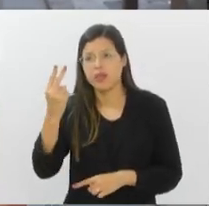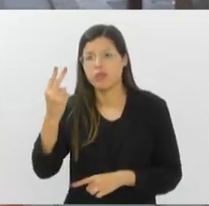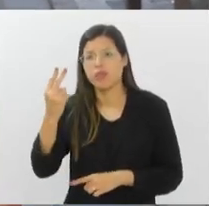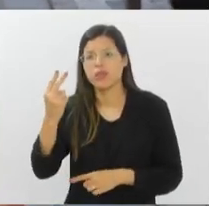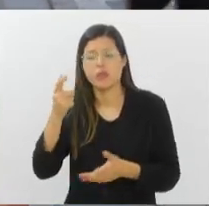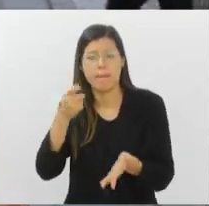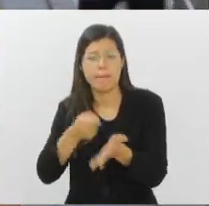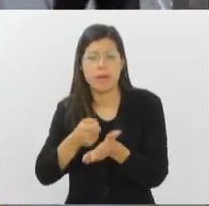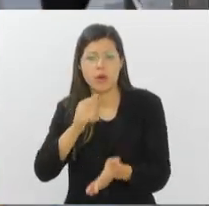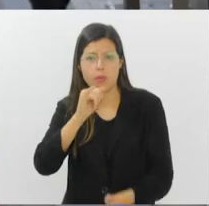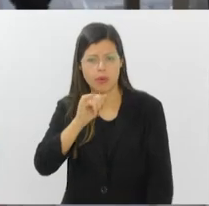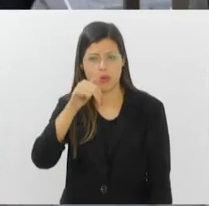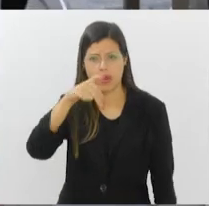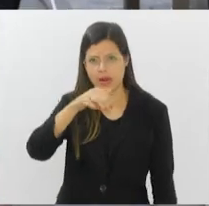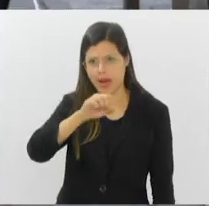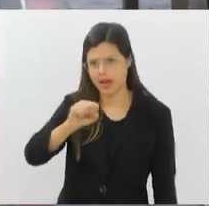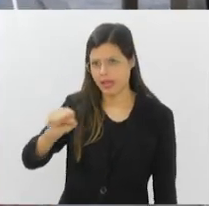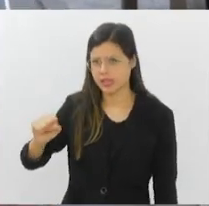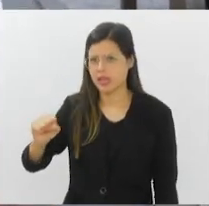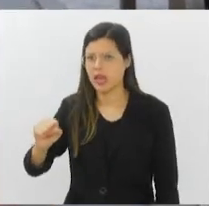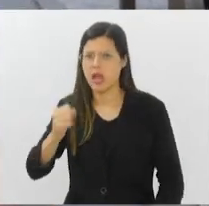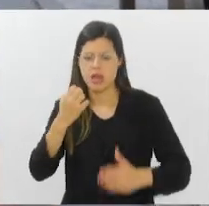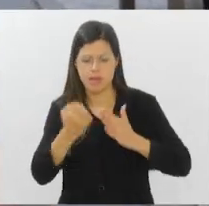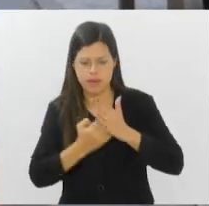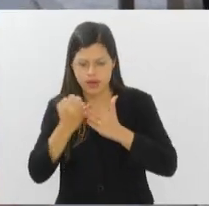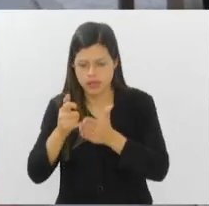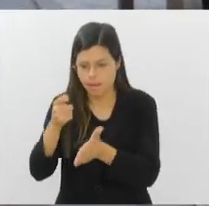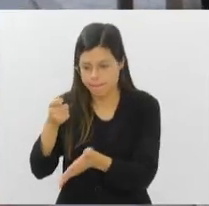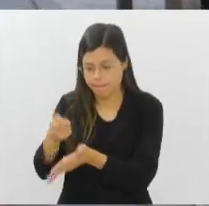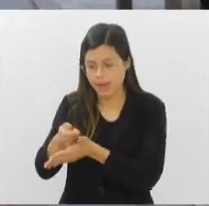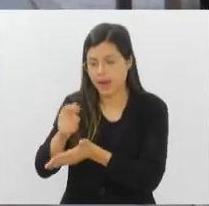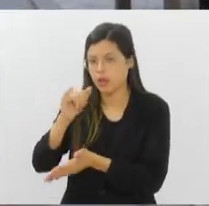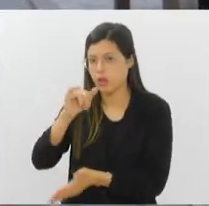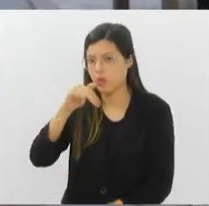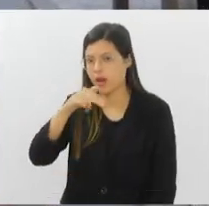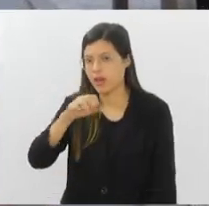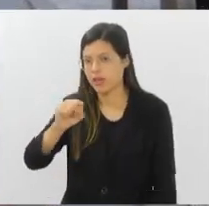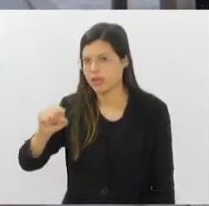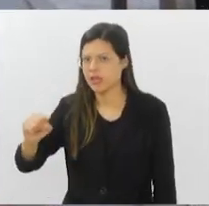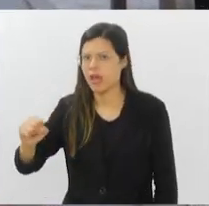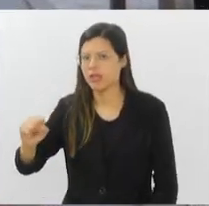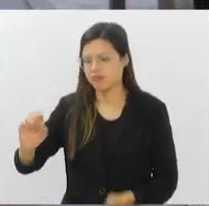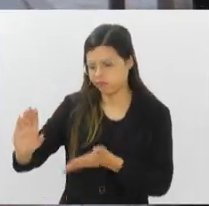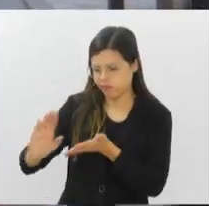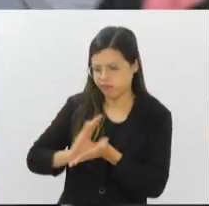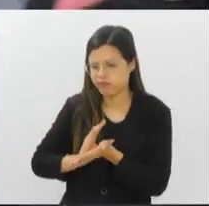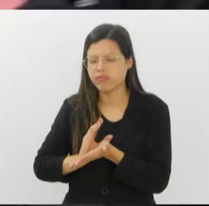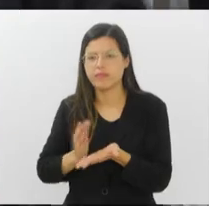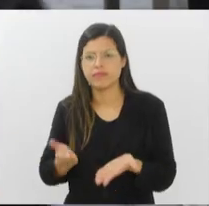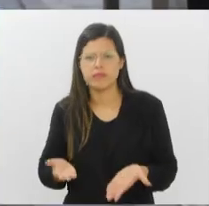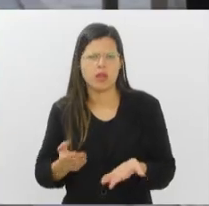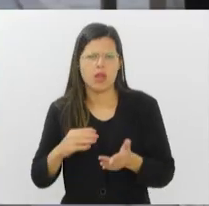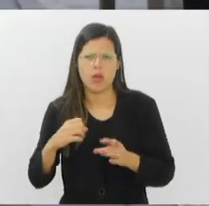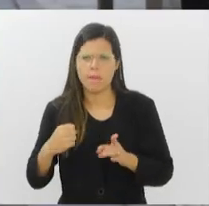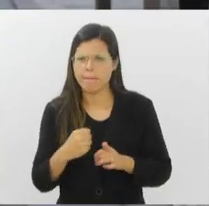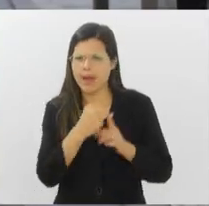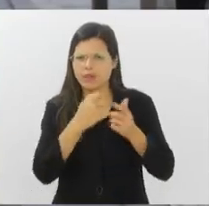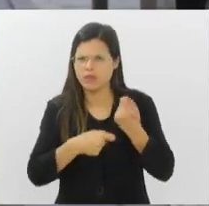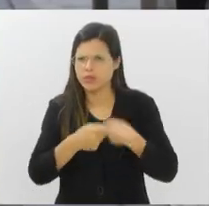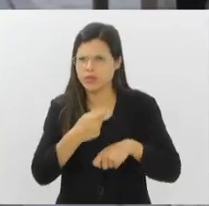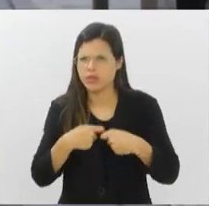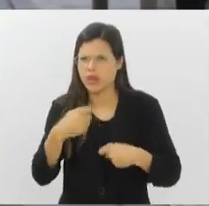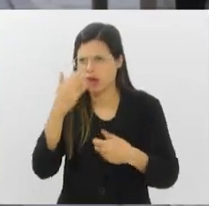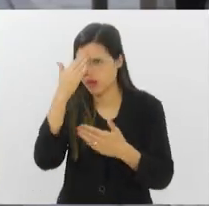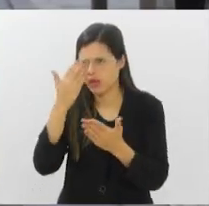A empresa, ela paga o salário e o INSS compensa. Então, impactos financeiros, eu acredito que seja para os